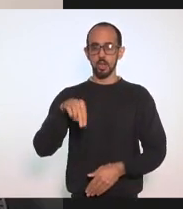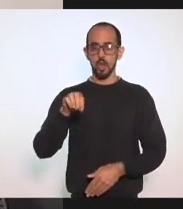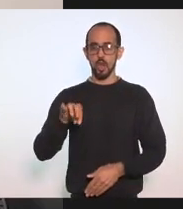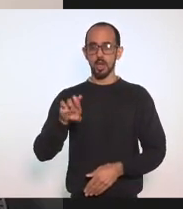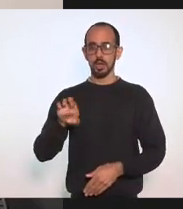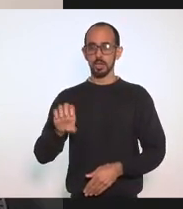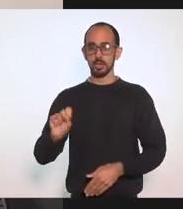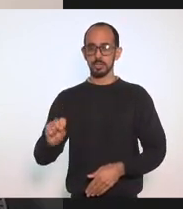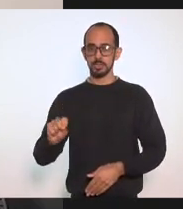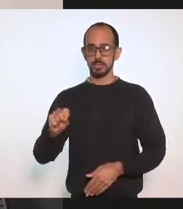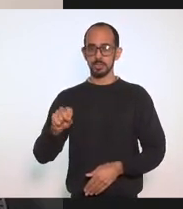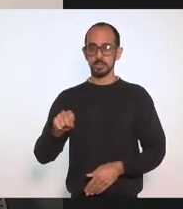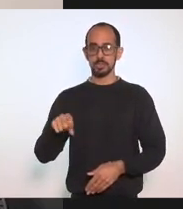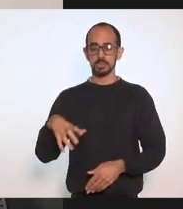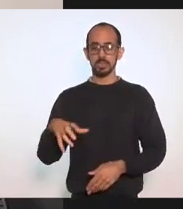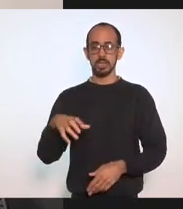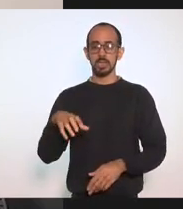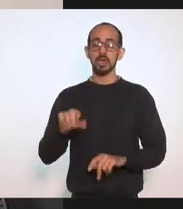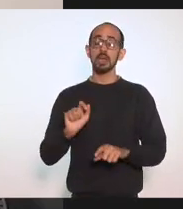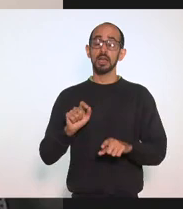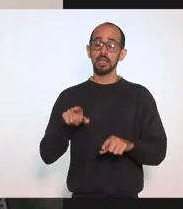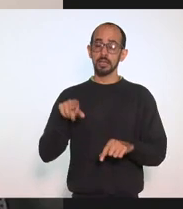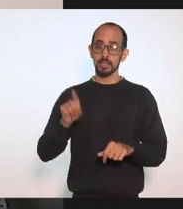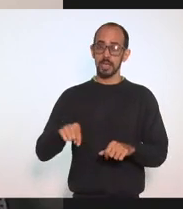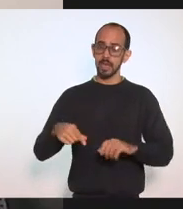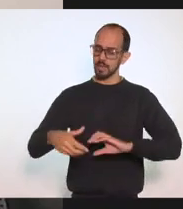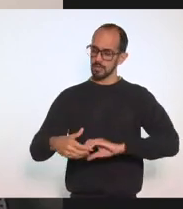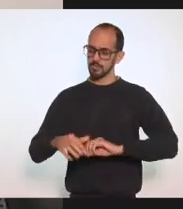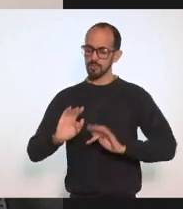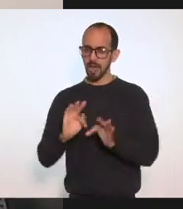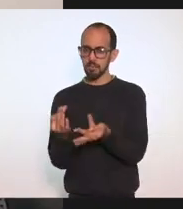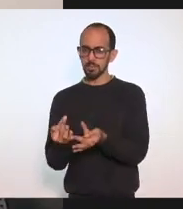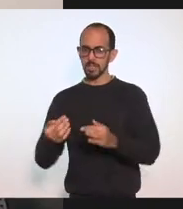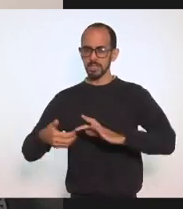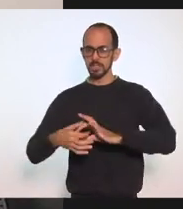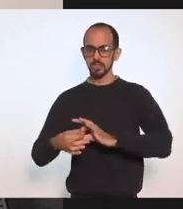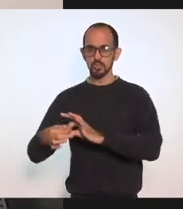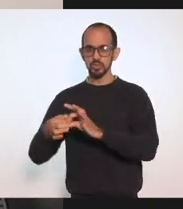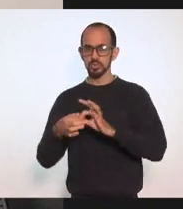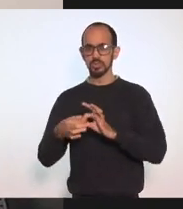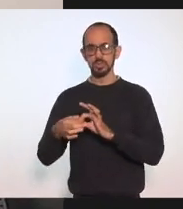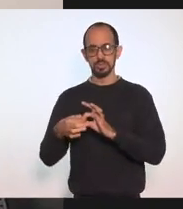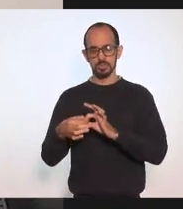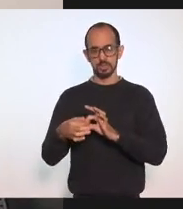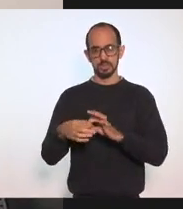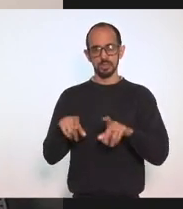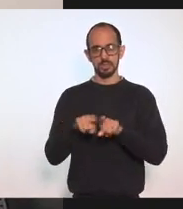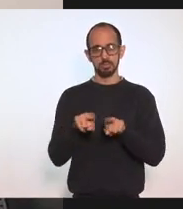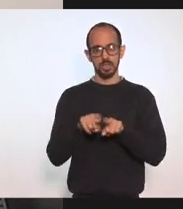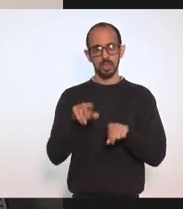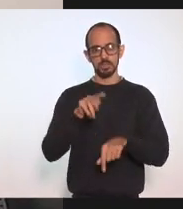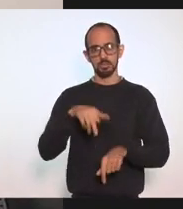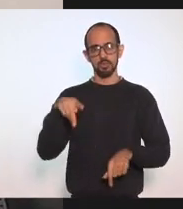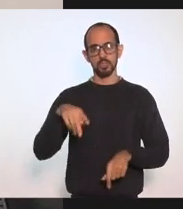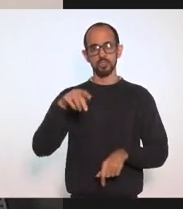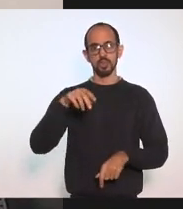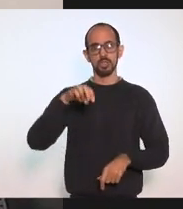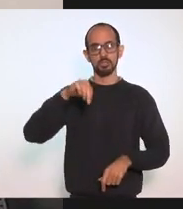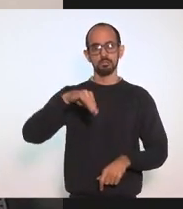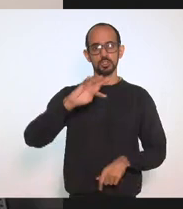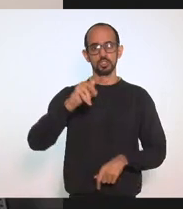CEMEI De mãos dadas Nessa construção Positiva As professoras Michele Rocha Matias